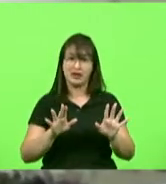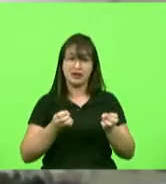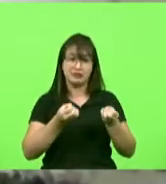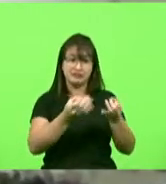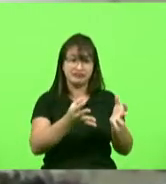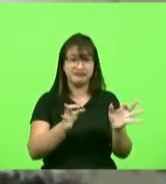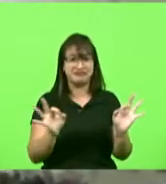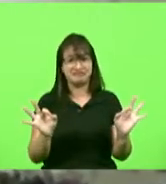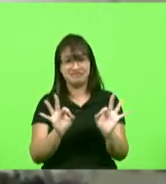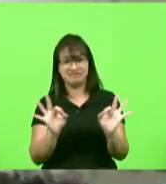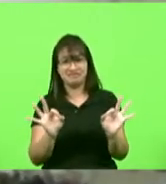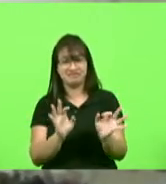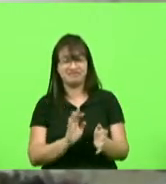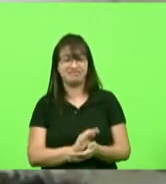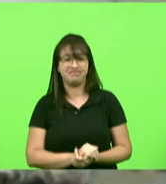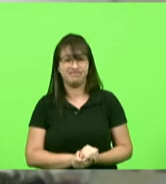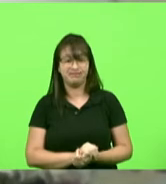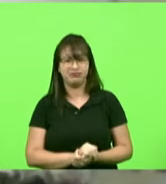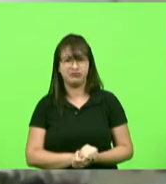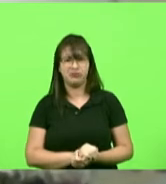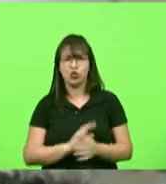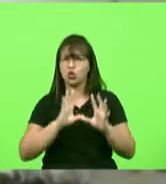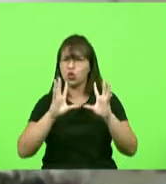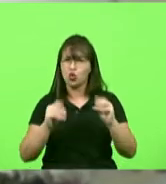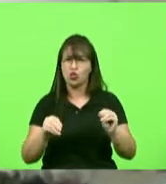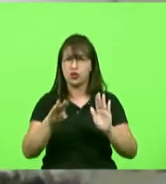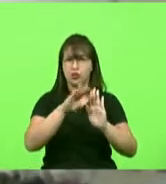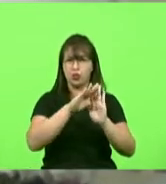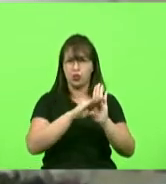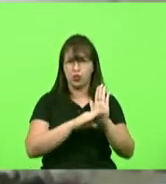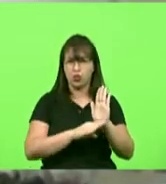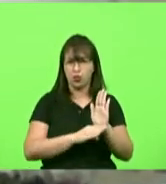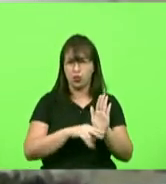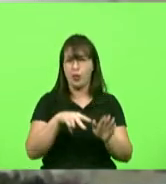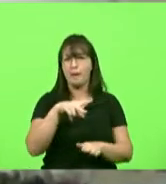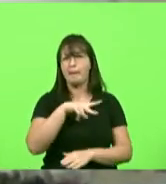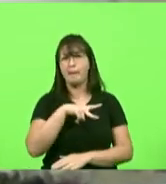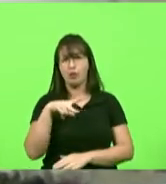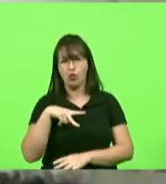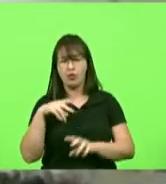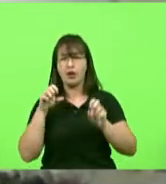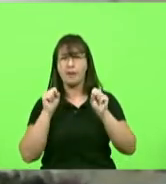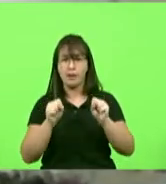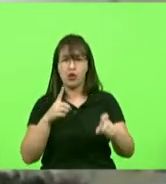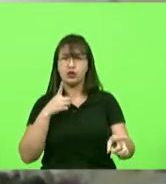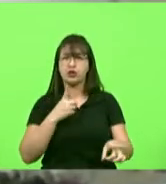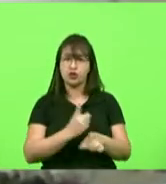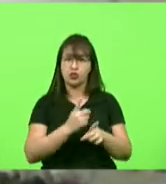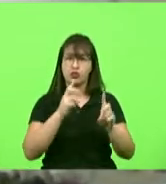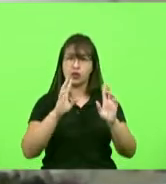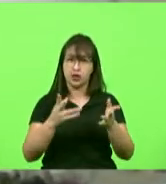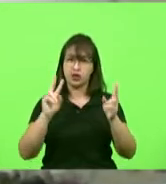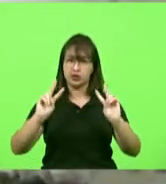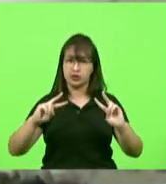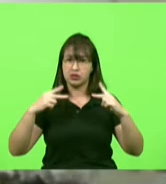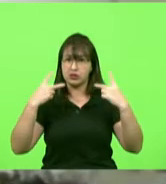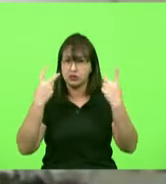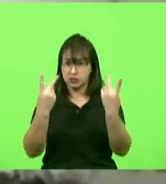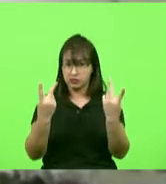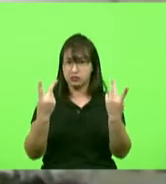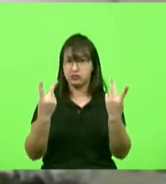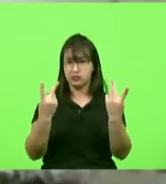medidas todas elas públicas vocês podem acessar pelo site da